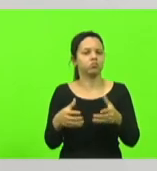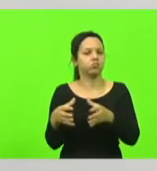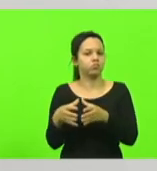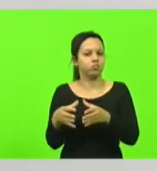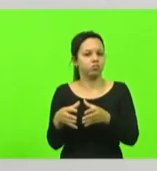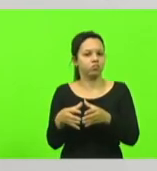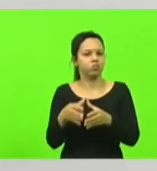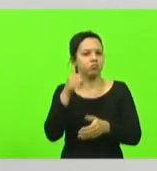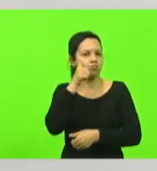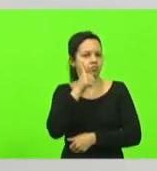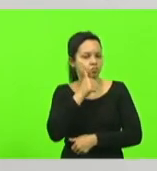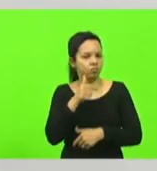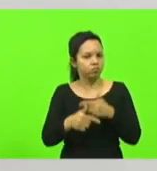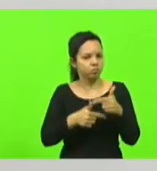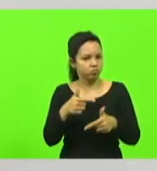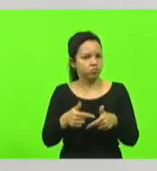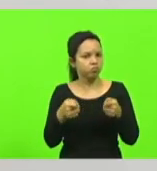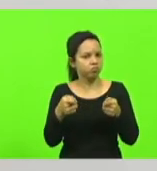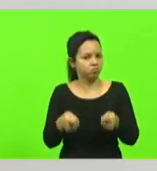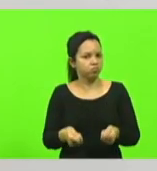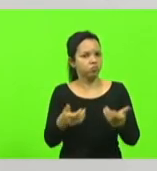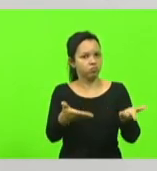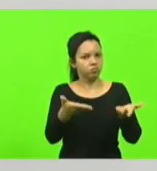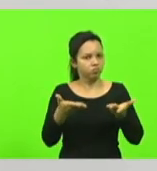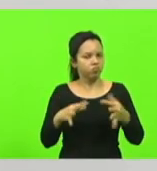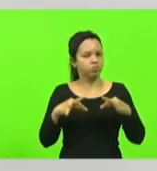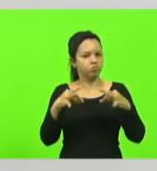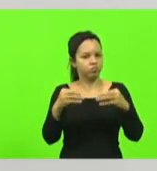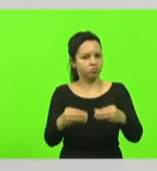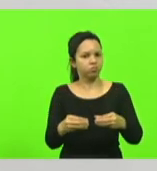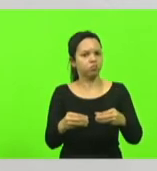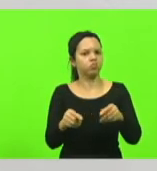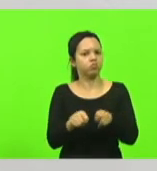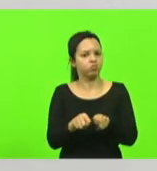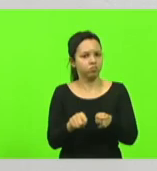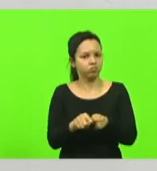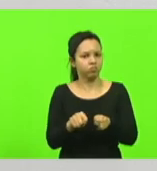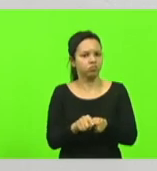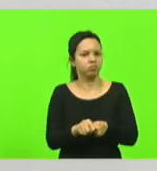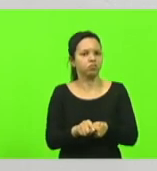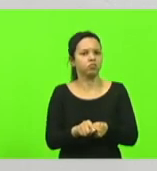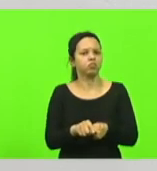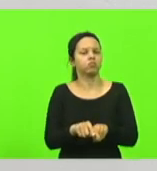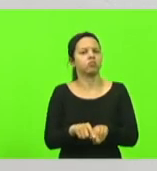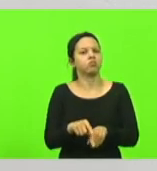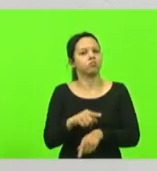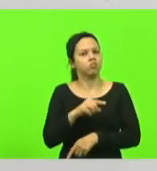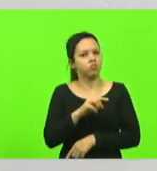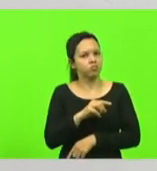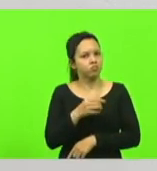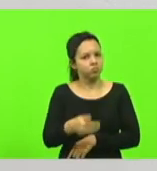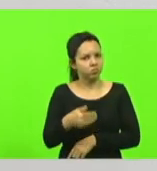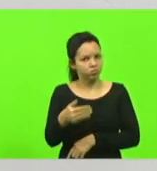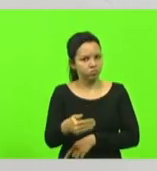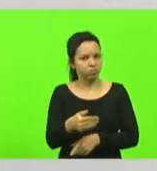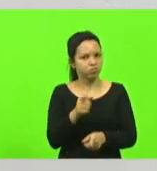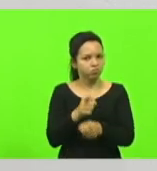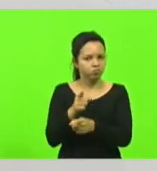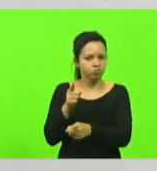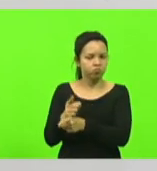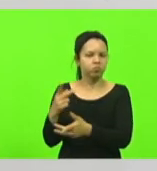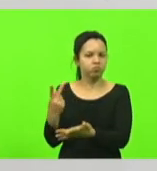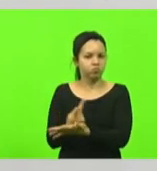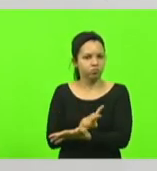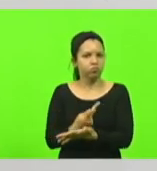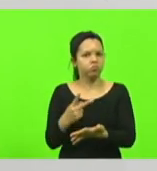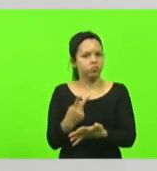afinco e mas também convido a todos os deputados a fazerem coro no final das contas cada vez que se constata um tipo de irregularidade como essa